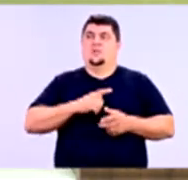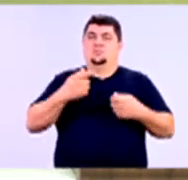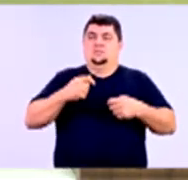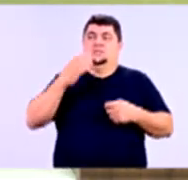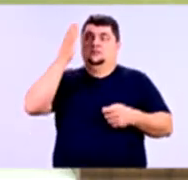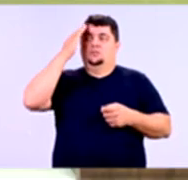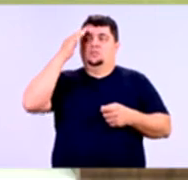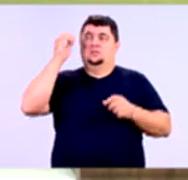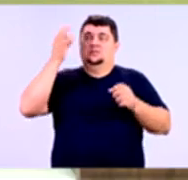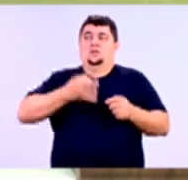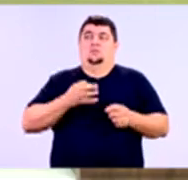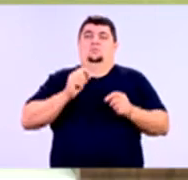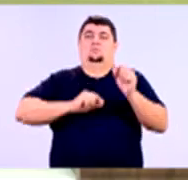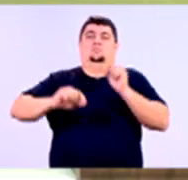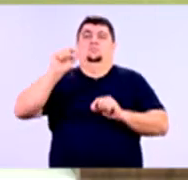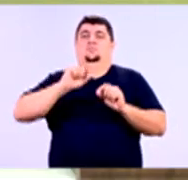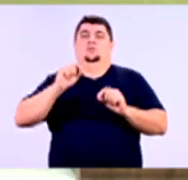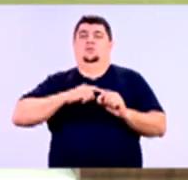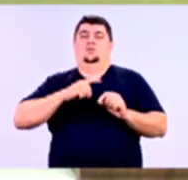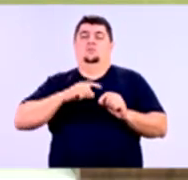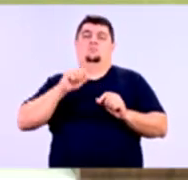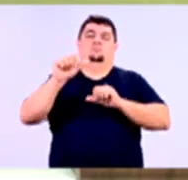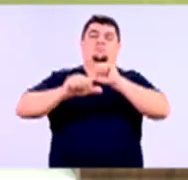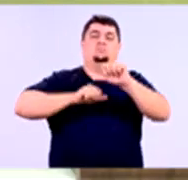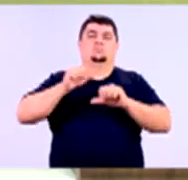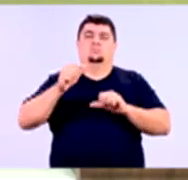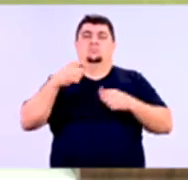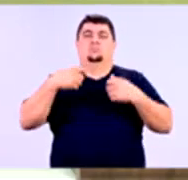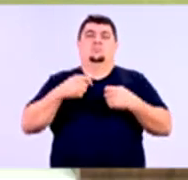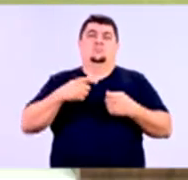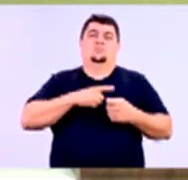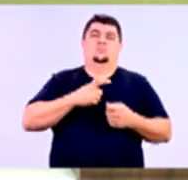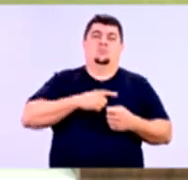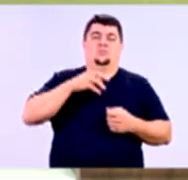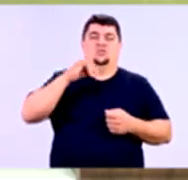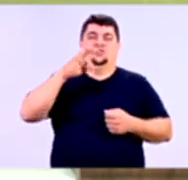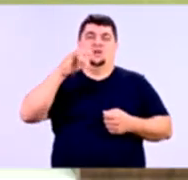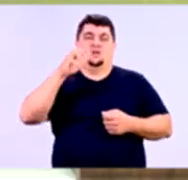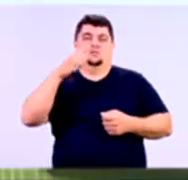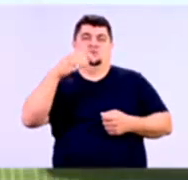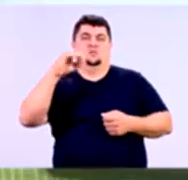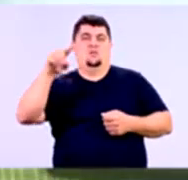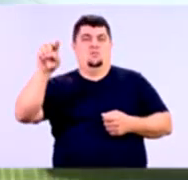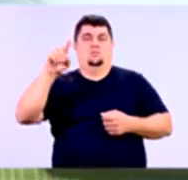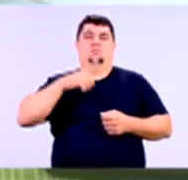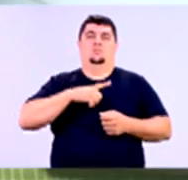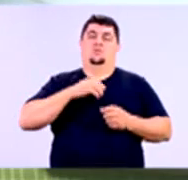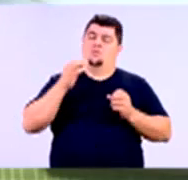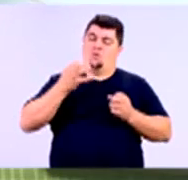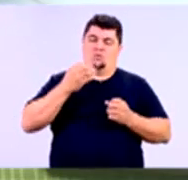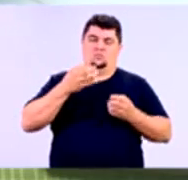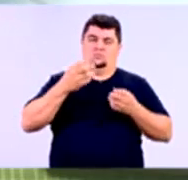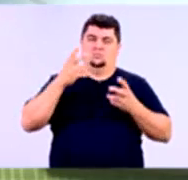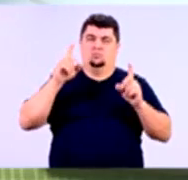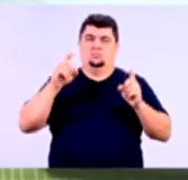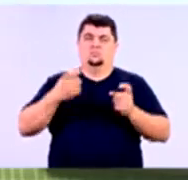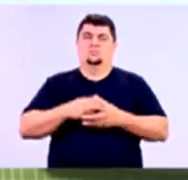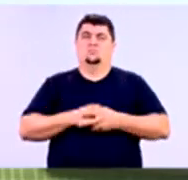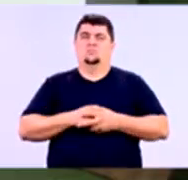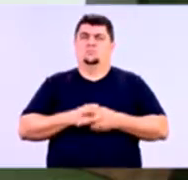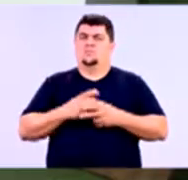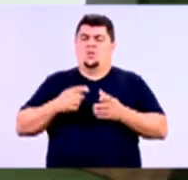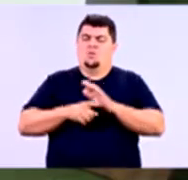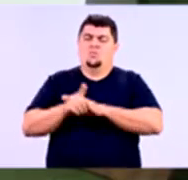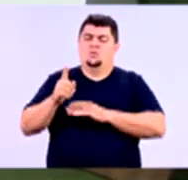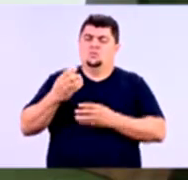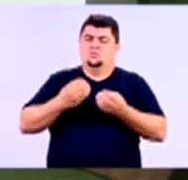preparados para lidar com essa situação. E para isso a mitigação de risco é muito importante. Ótimo comentário, professor. Eu te pergunto, quando